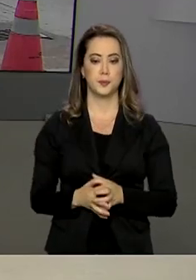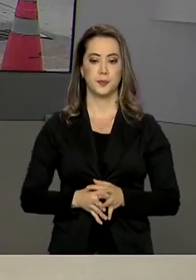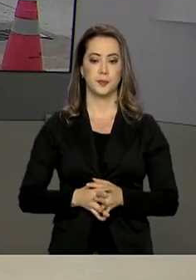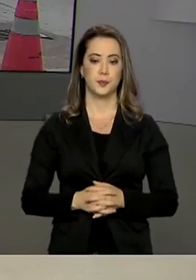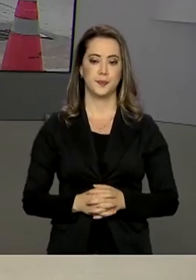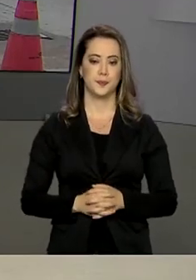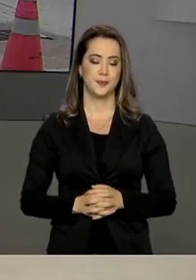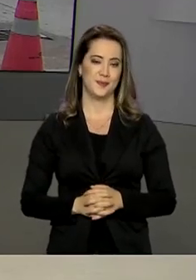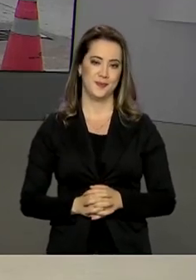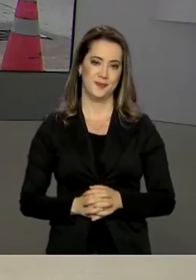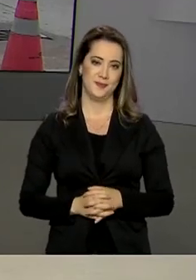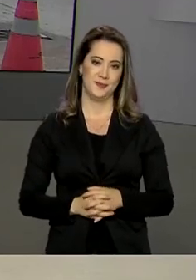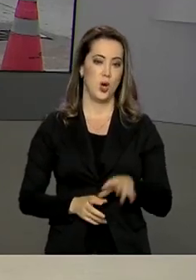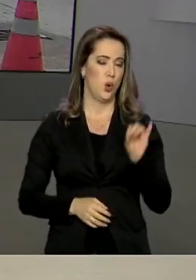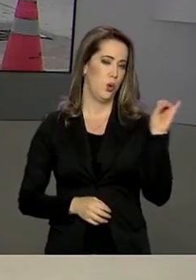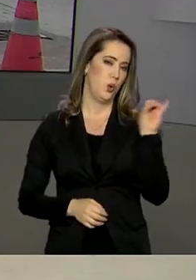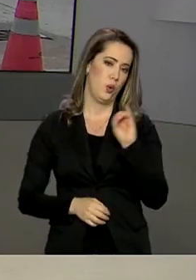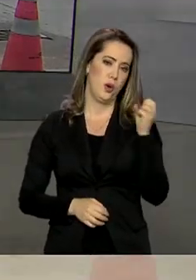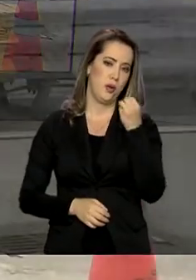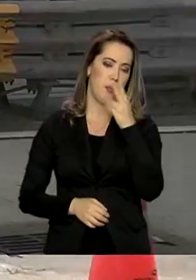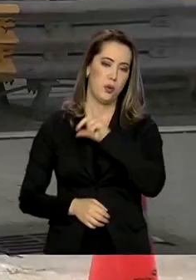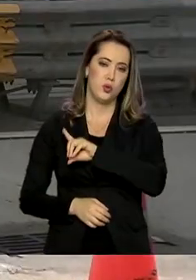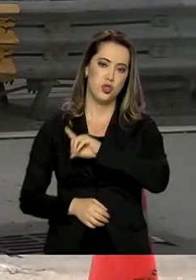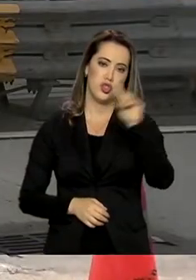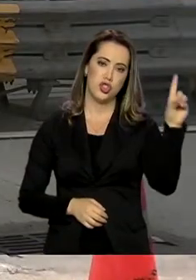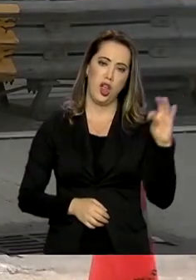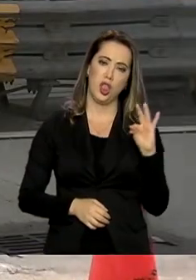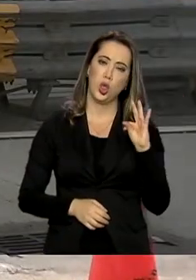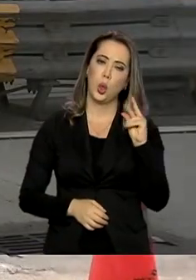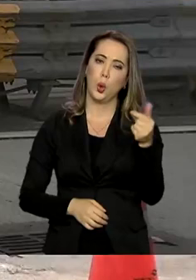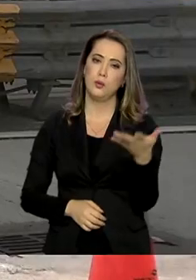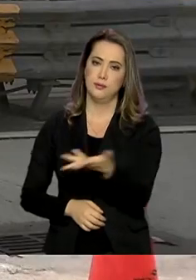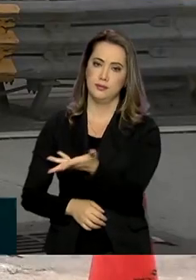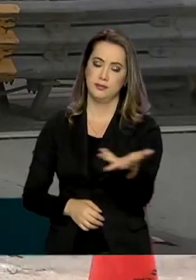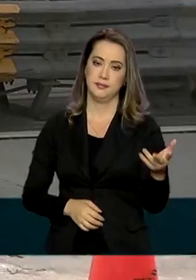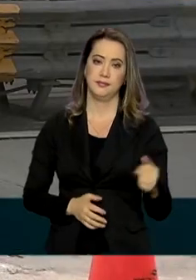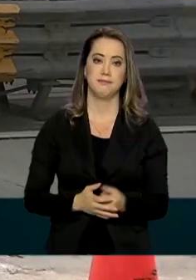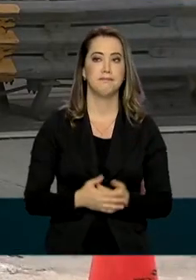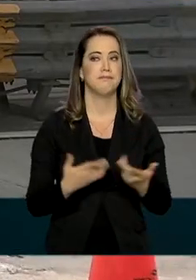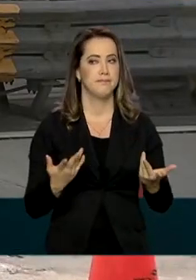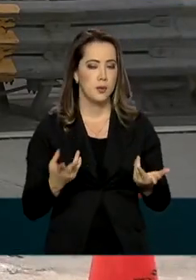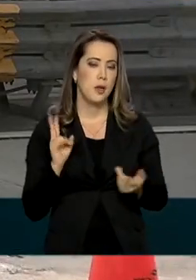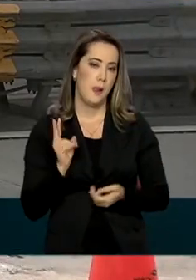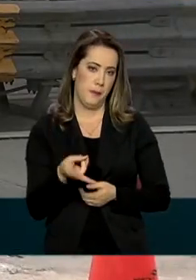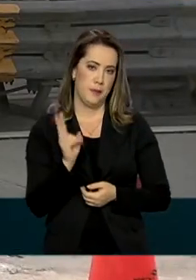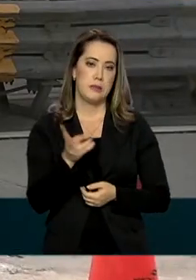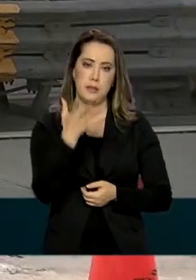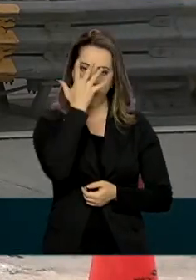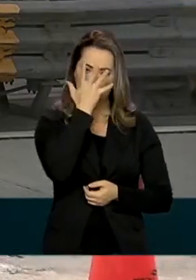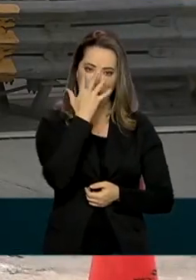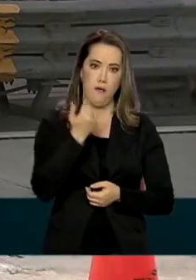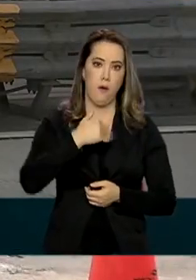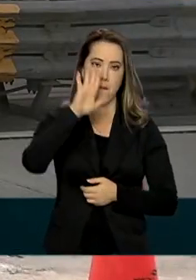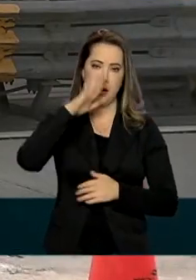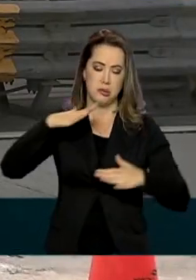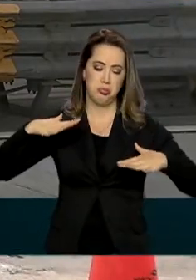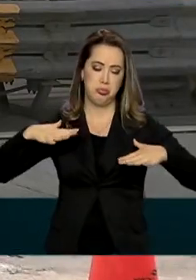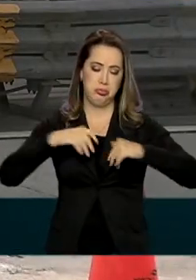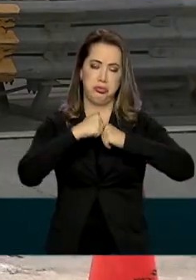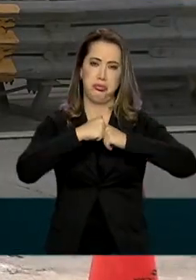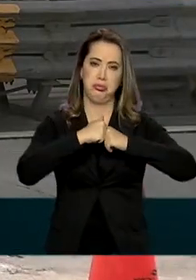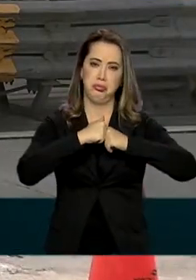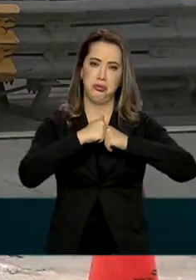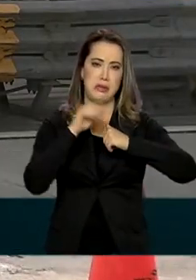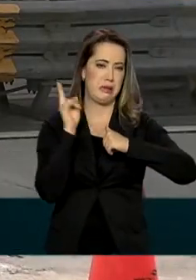Oi Renata, bom dia para você e bom dia a todos. Historicamente, o carnaval é quando aumentam os acidentes nas estradas. Para evitar que esse